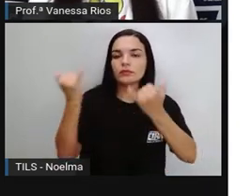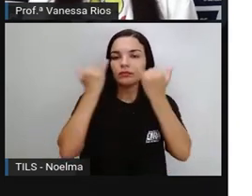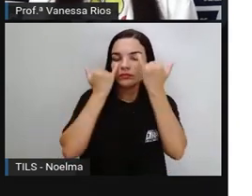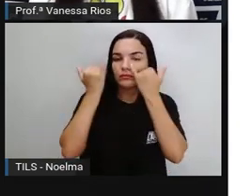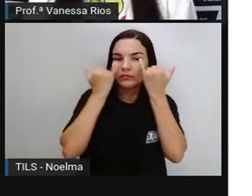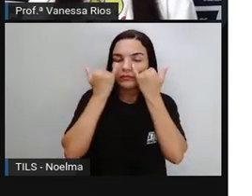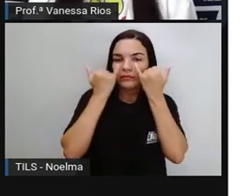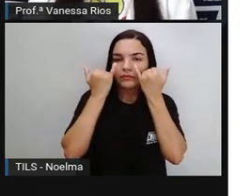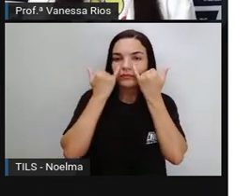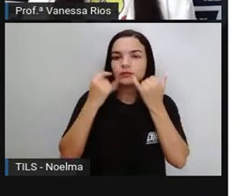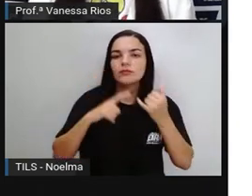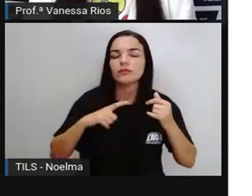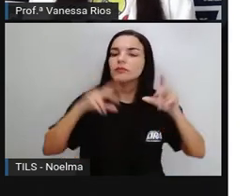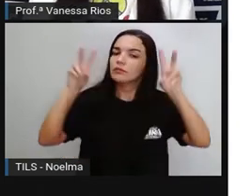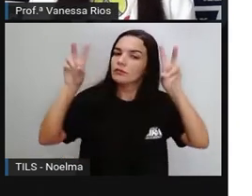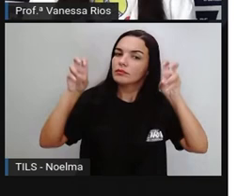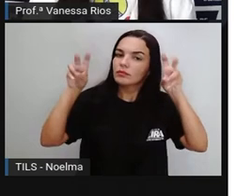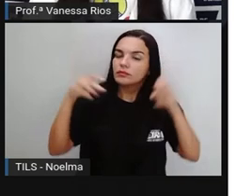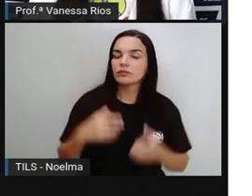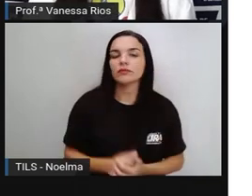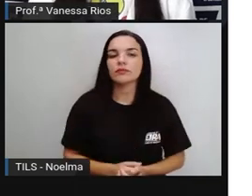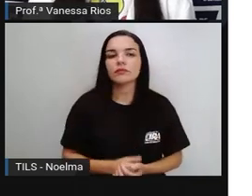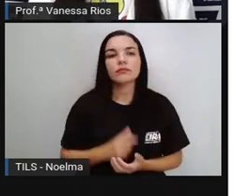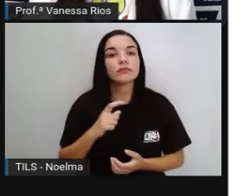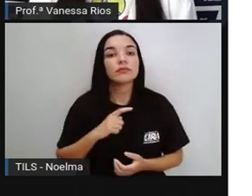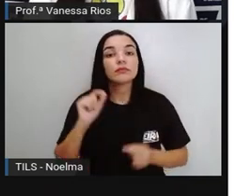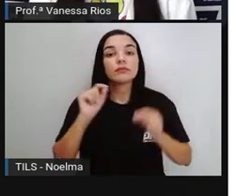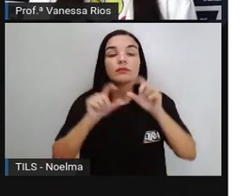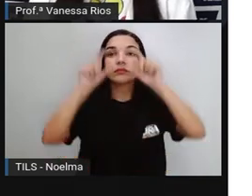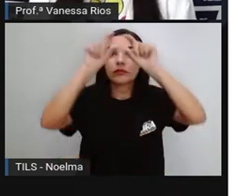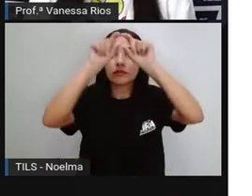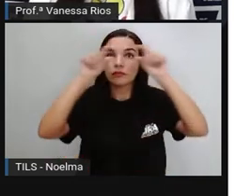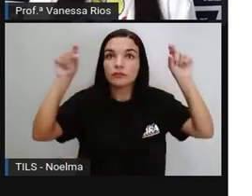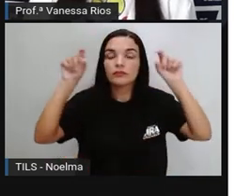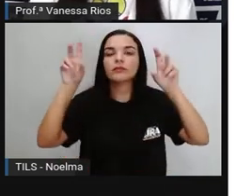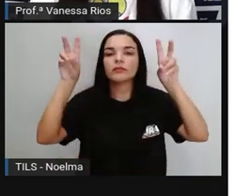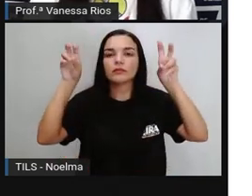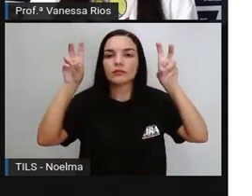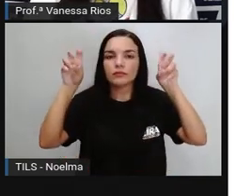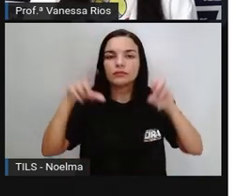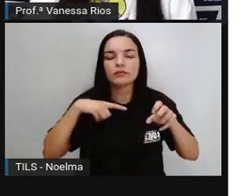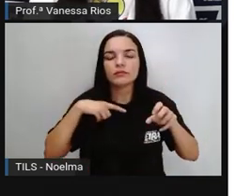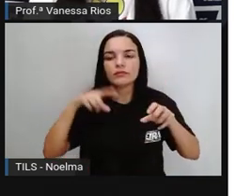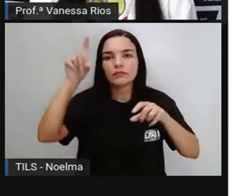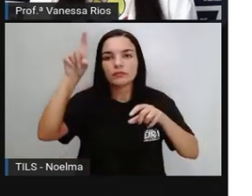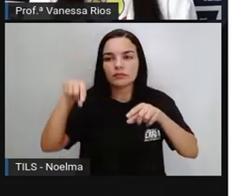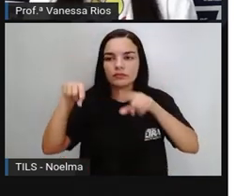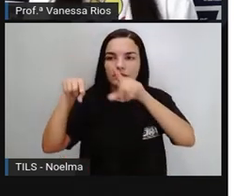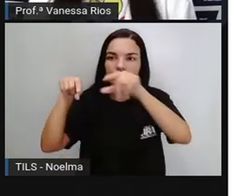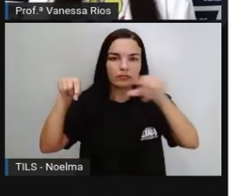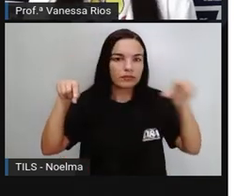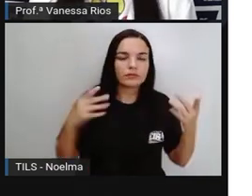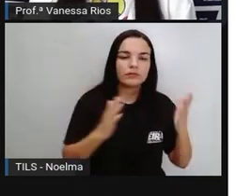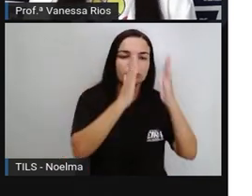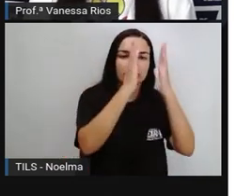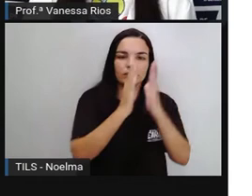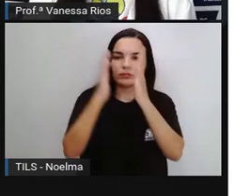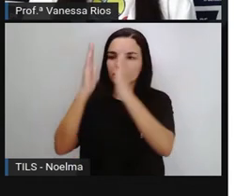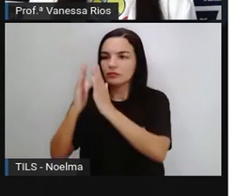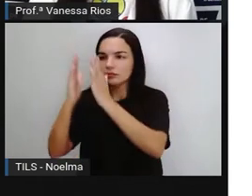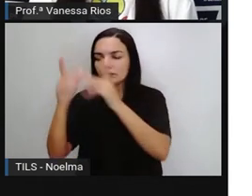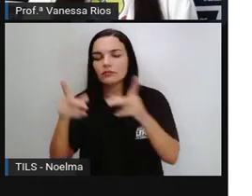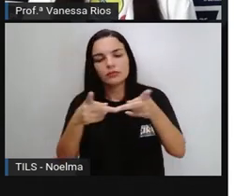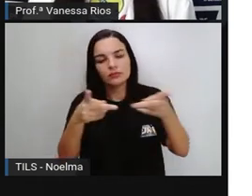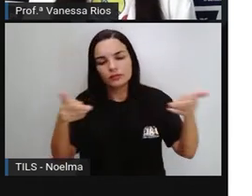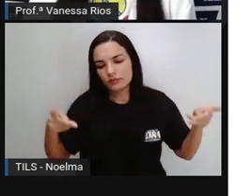determinado assunto. Os gráficos possuem título, né? E possuem formatos diferentes, dependendo da informação que a gente quer